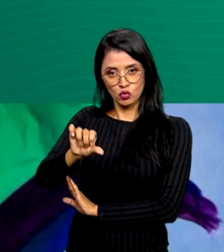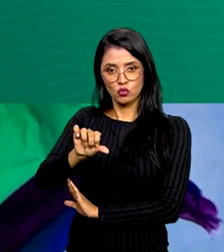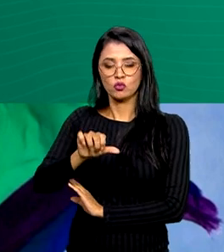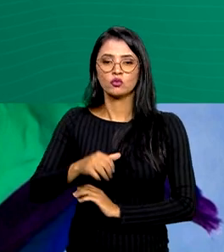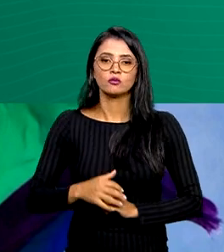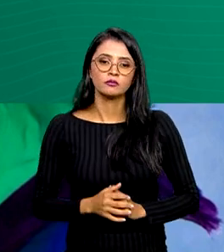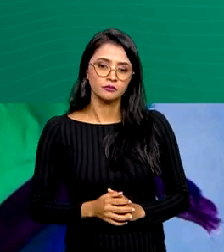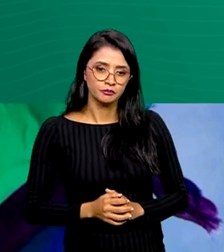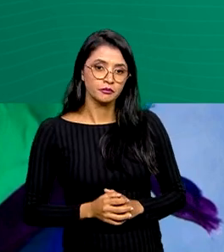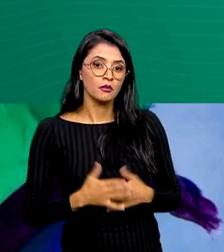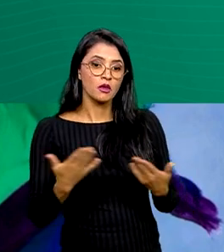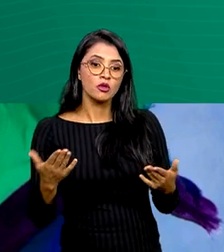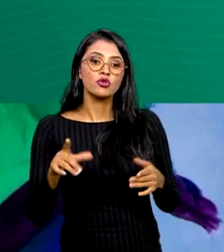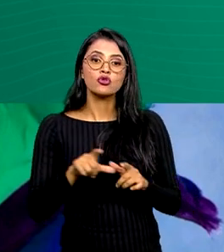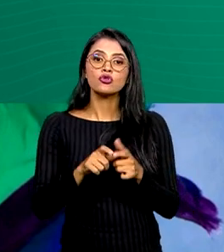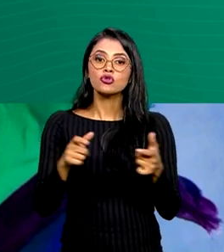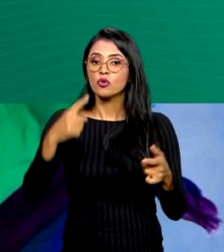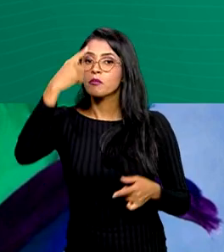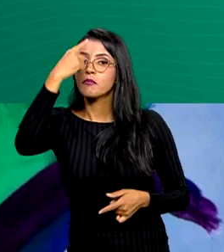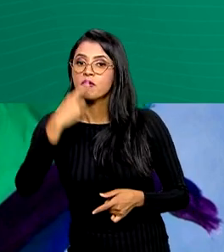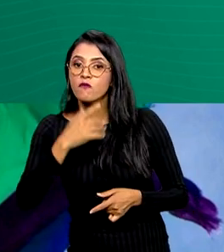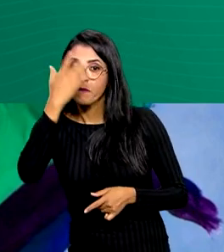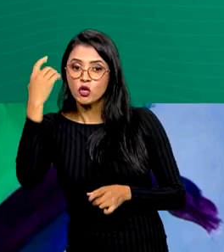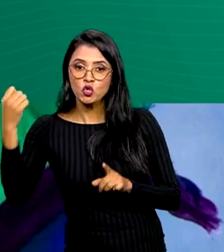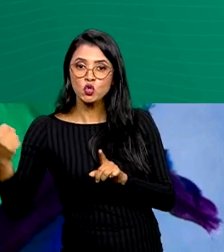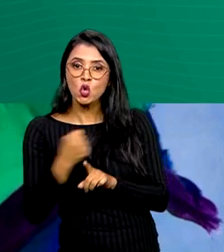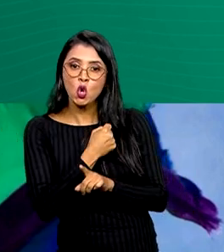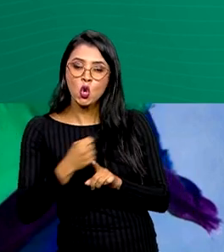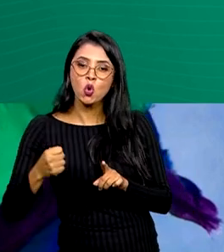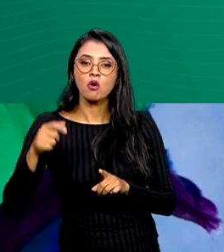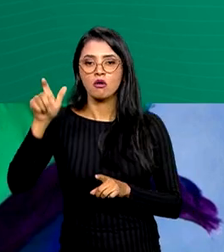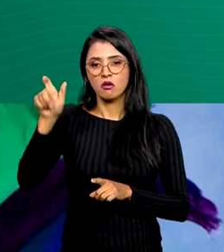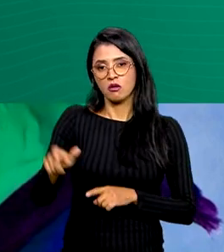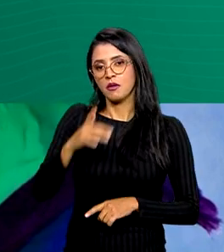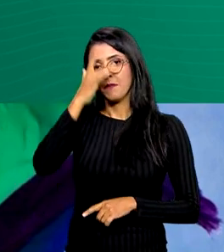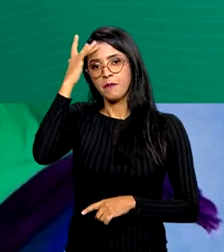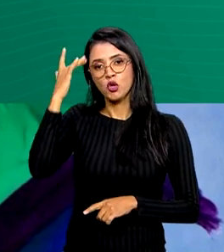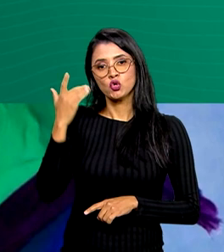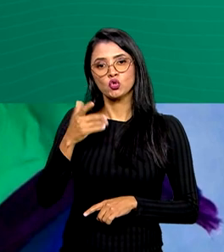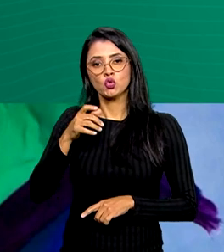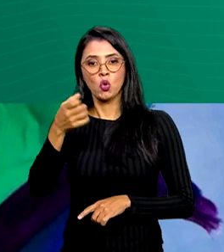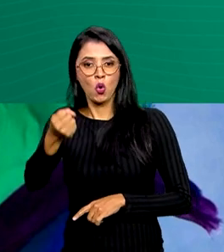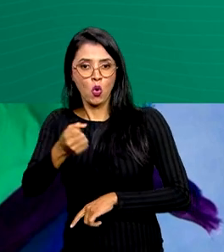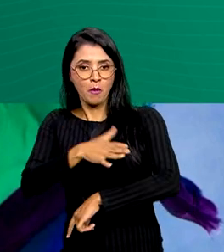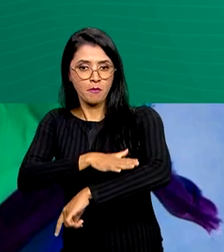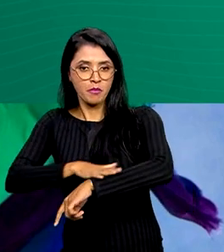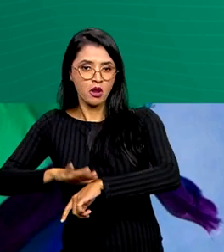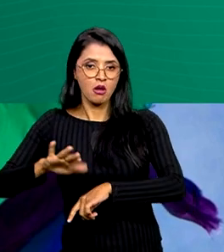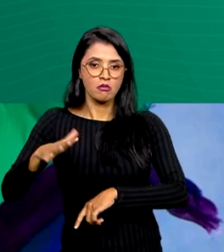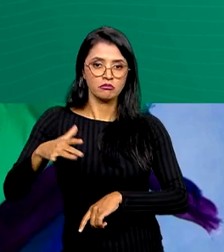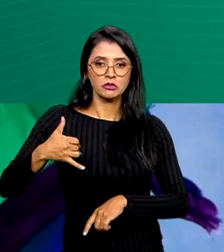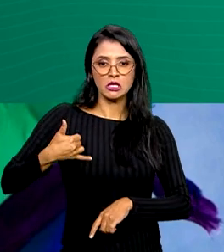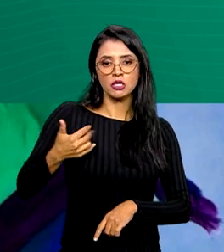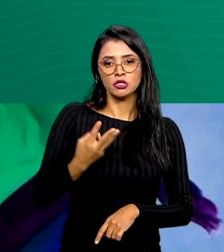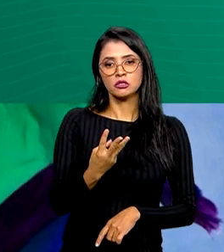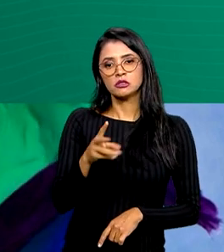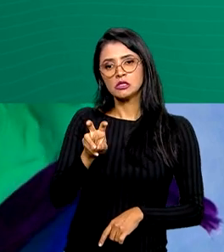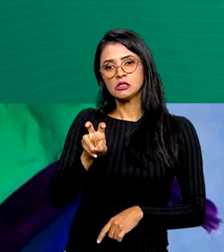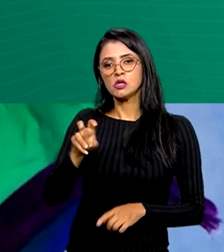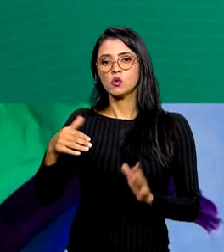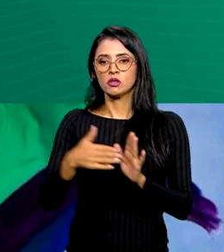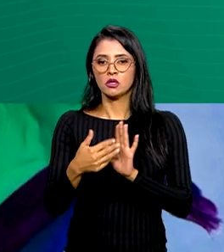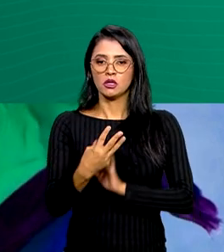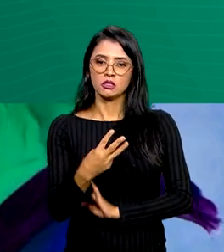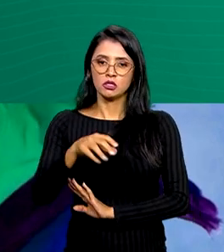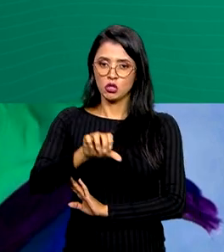Já a prevalência do perfil dos agressores é de pessoas de cor branca na faixa dos 35 a 39